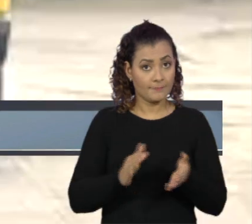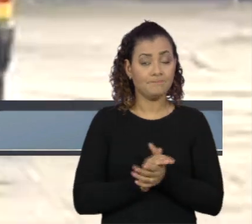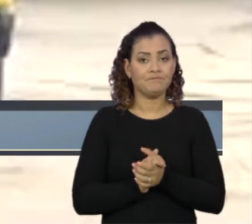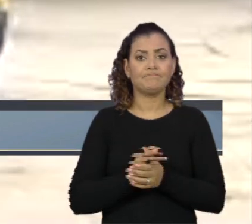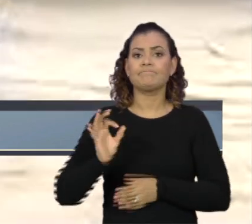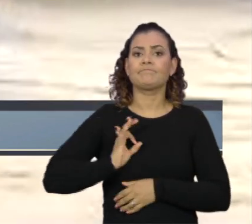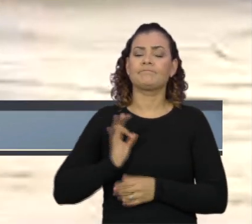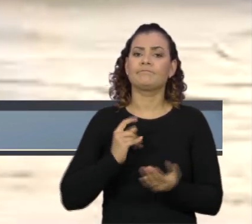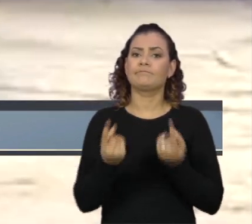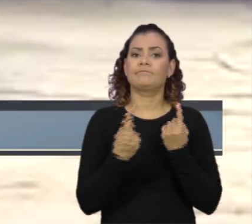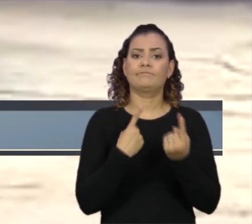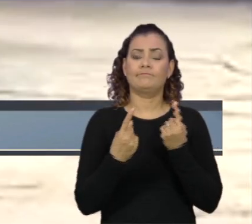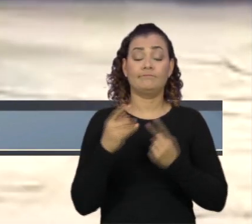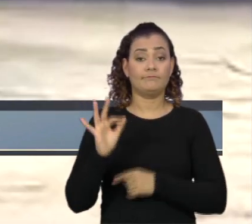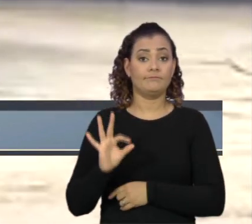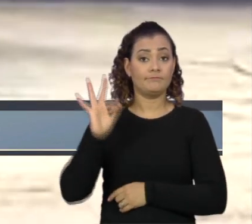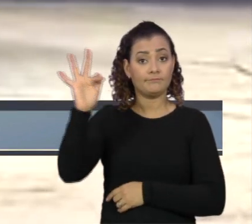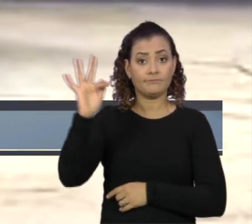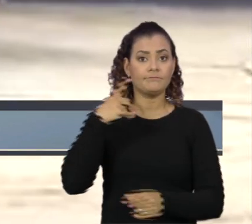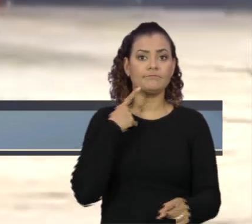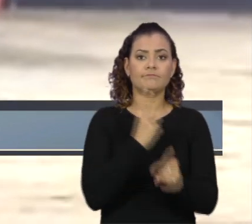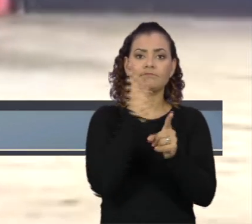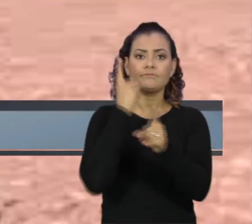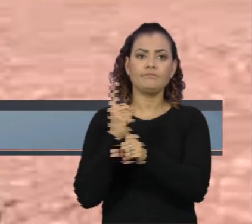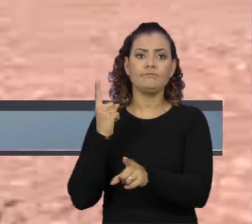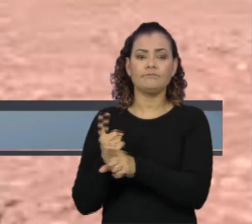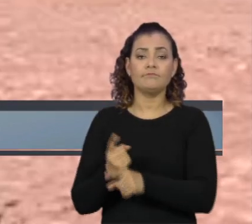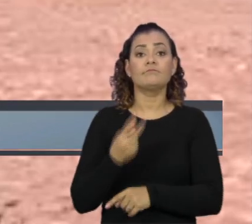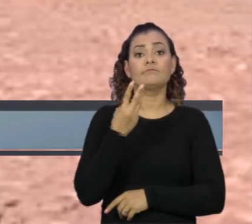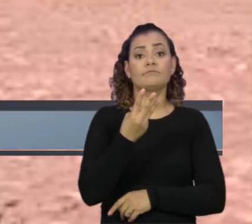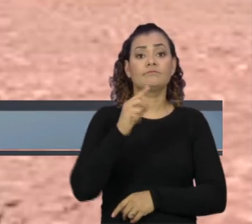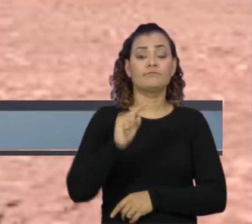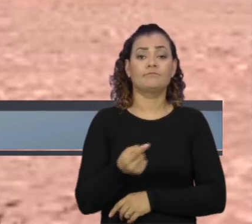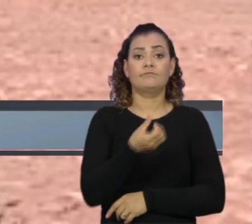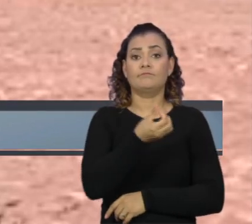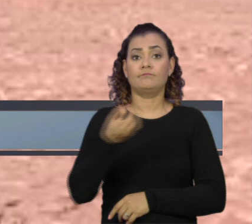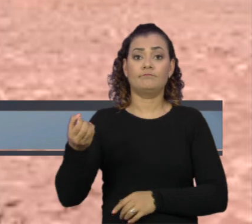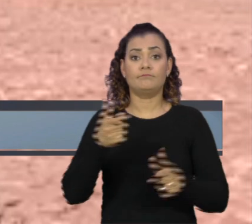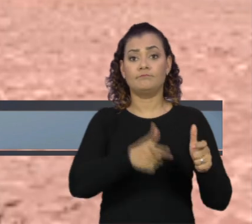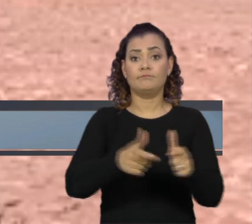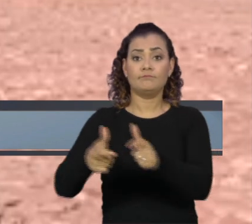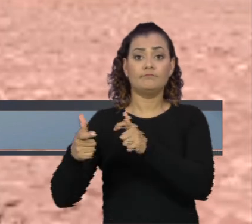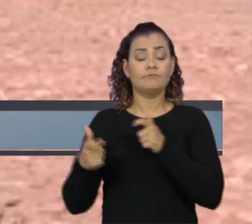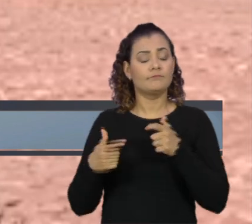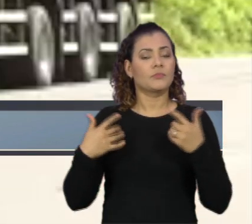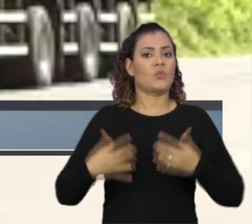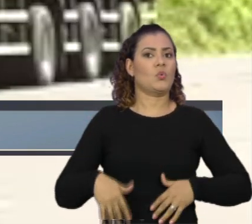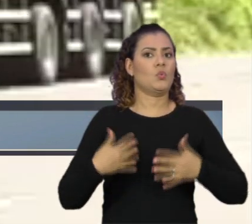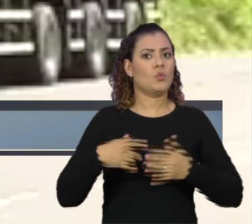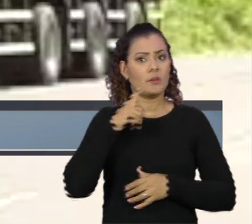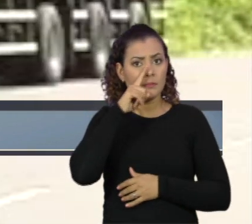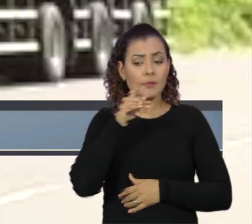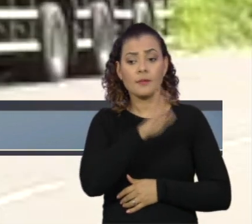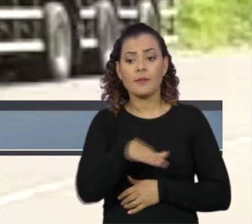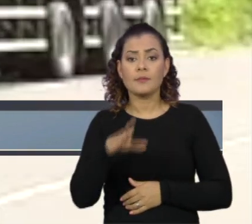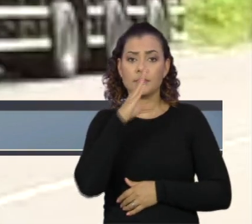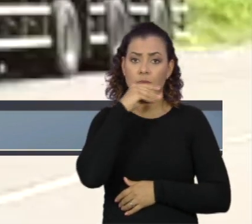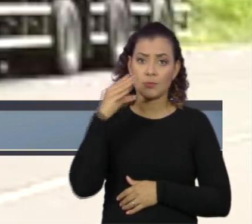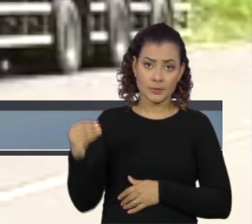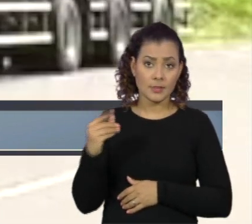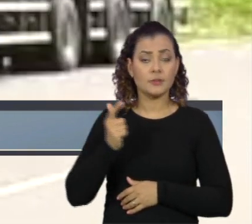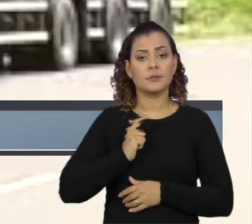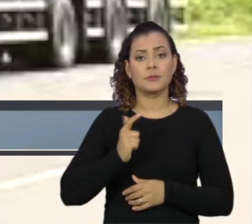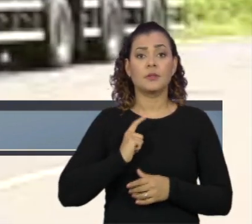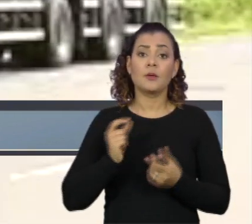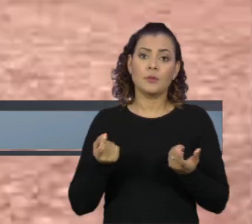Polícia Rodoviária Federal, que identificou mais de 3.600 pontos vulneráveis, onde crianças e adolescentes